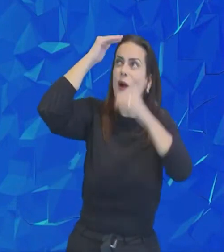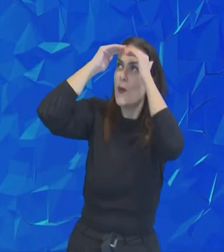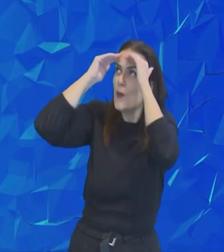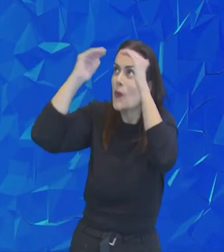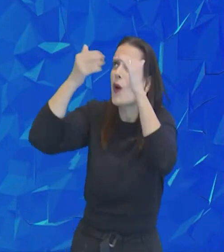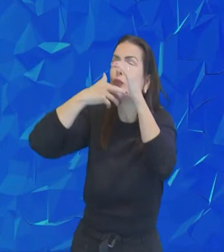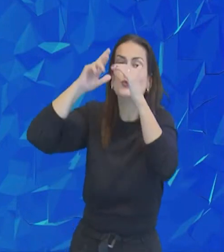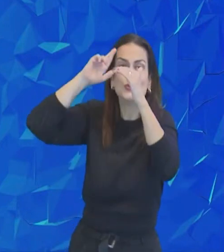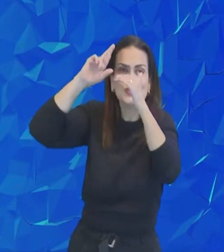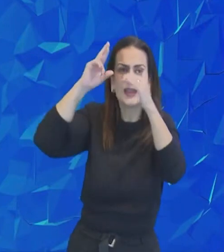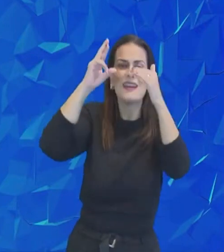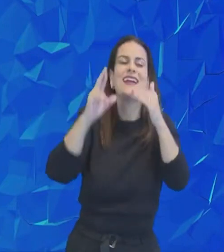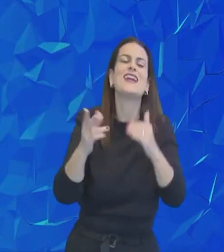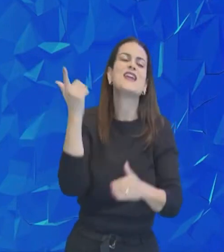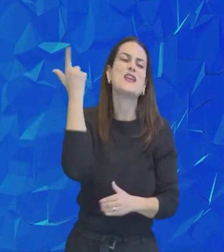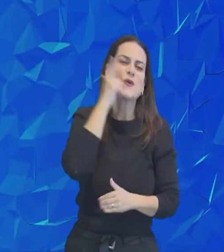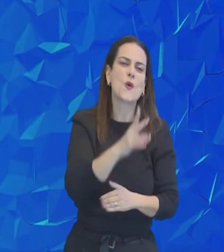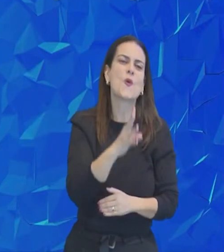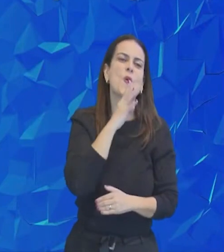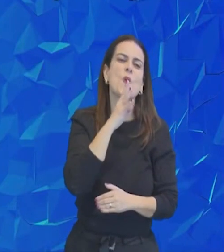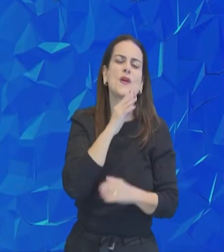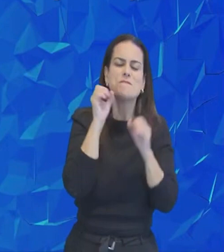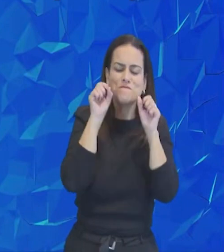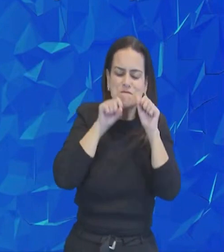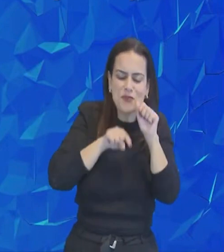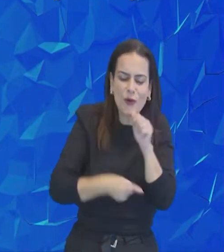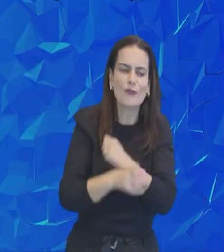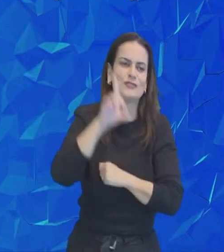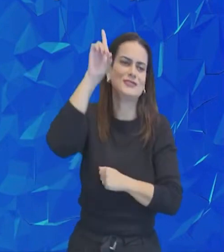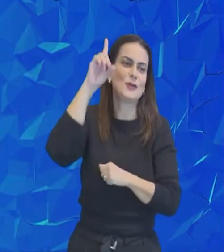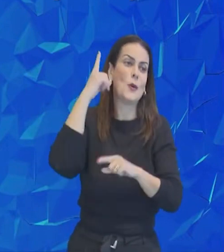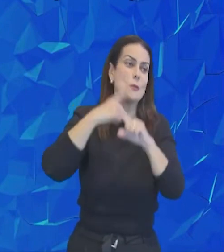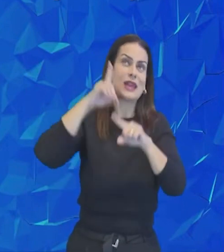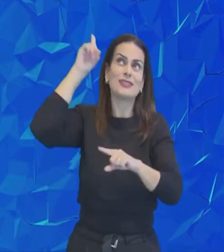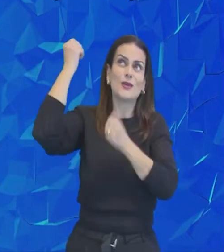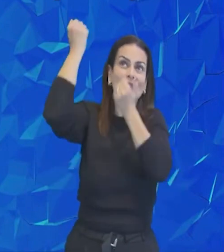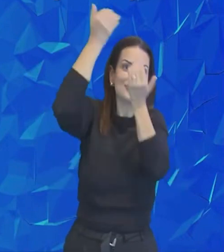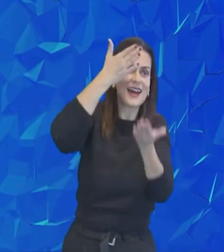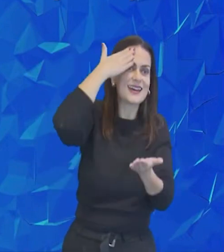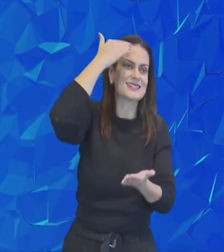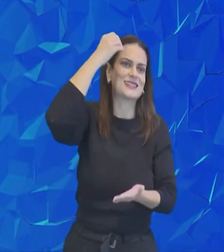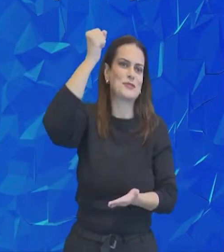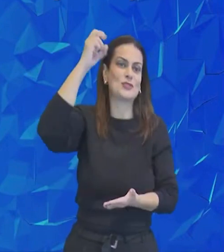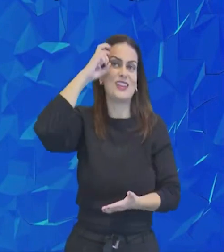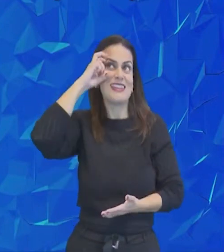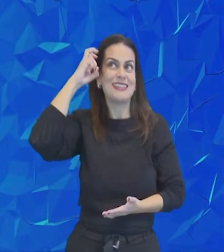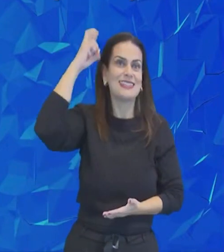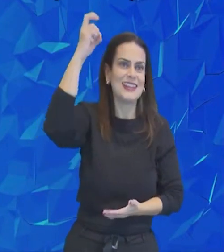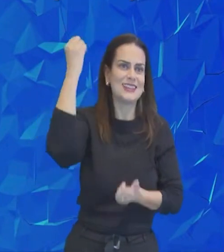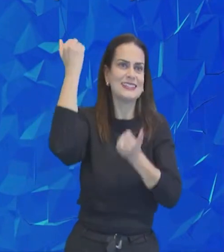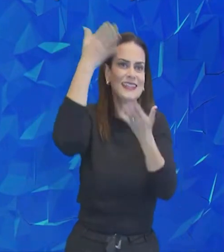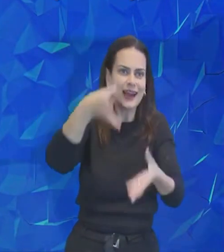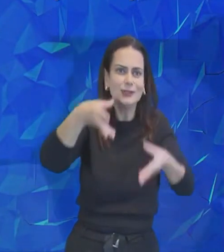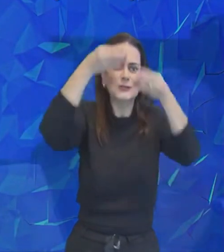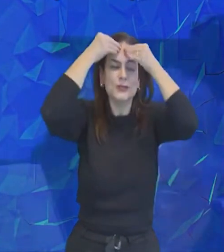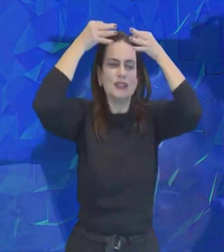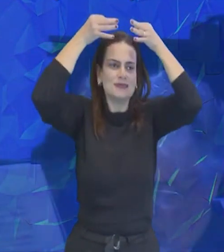e acharás o conhecimento de Deus, porque o Senhor dá sabedoria, e da sua boca, vem a inteligência, e o entendimento,